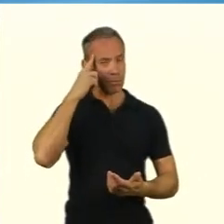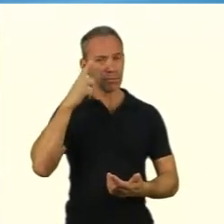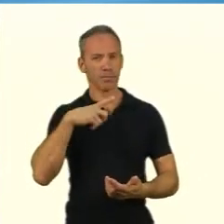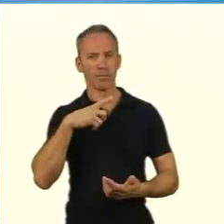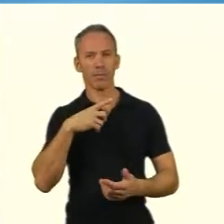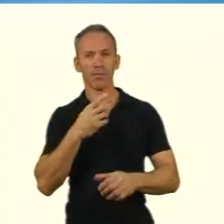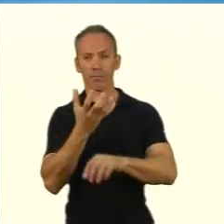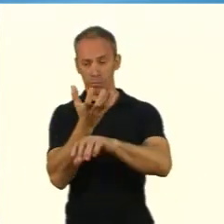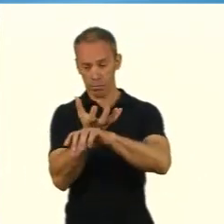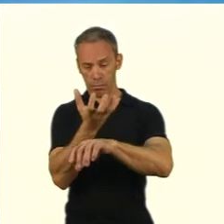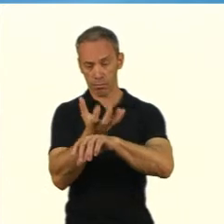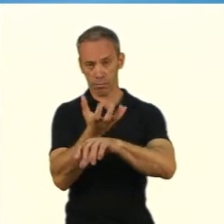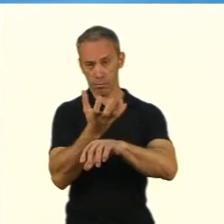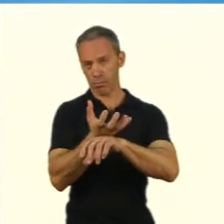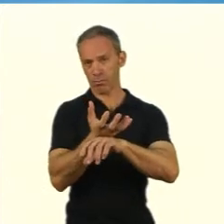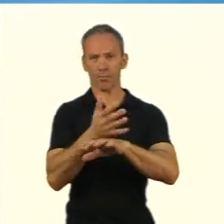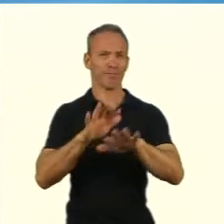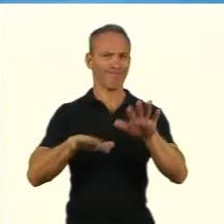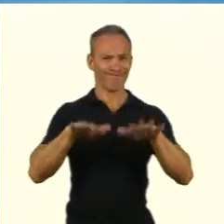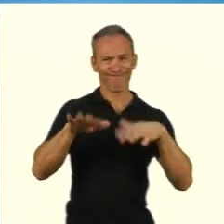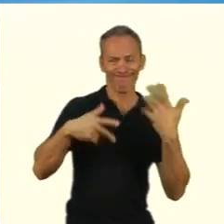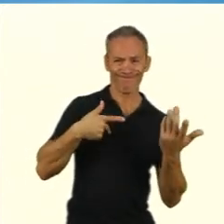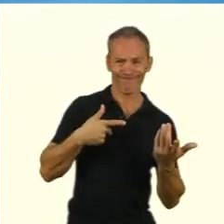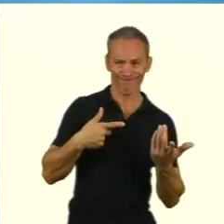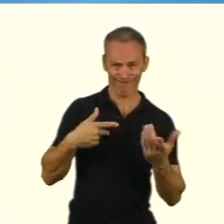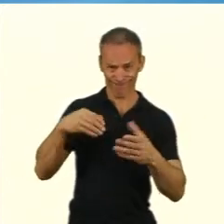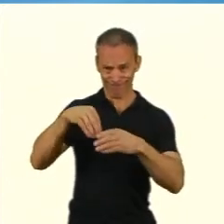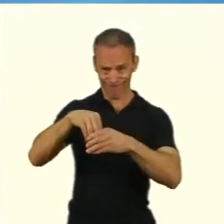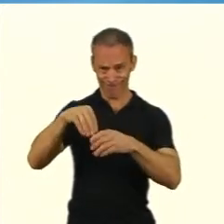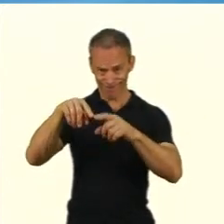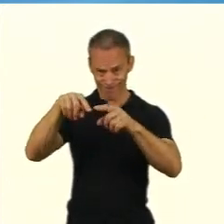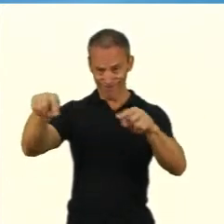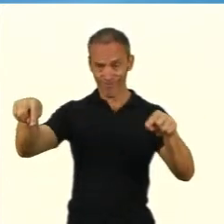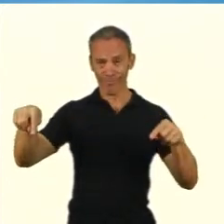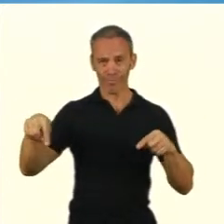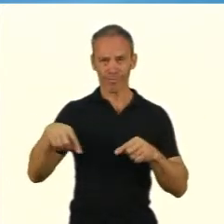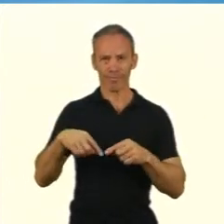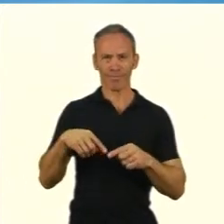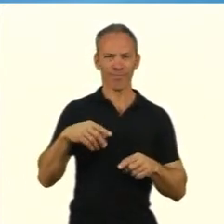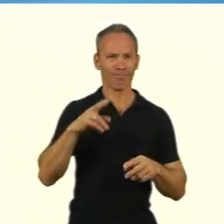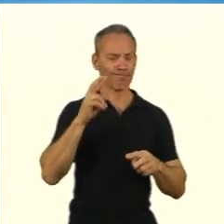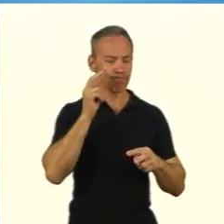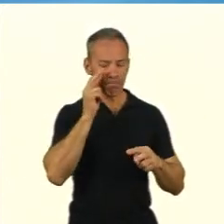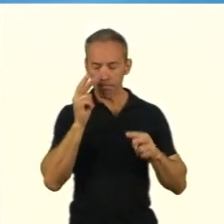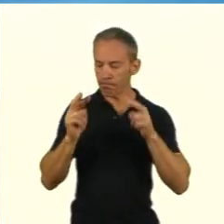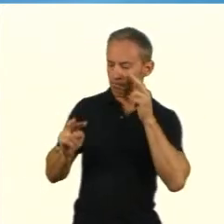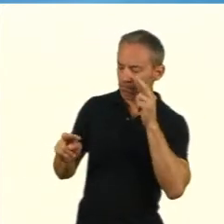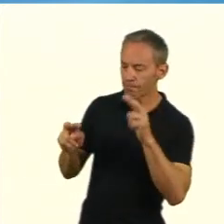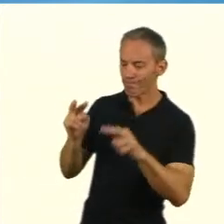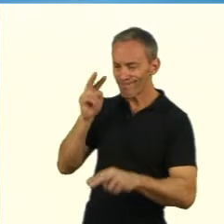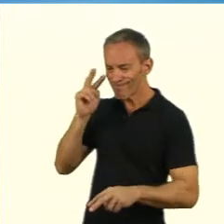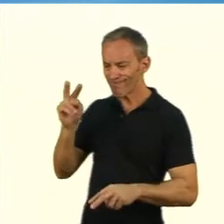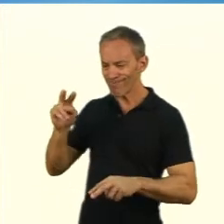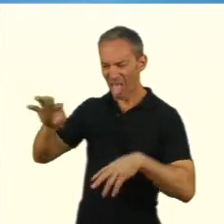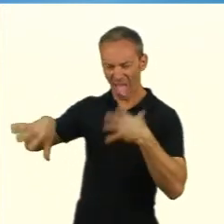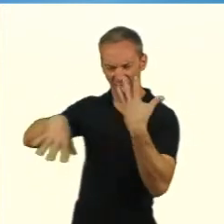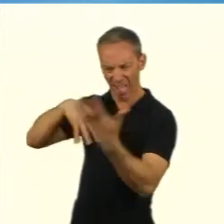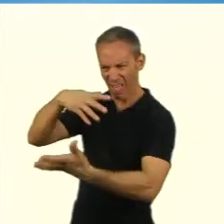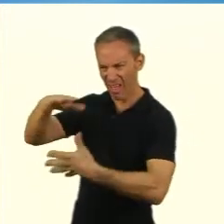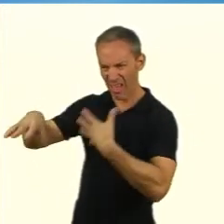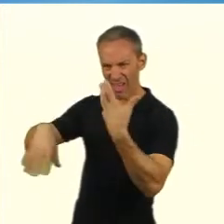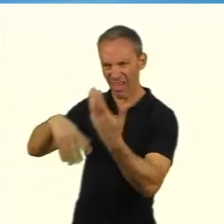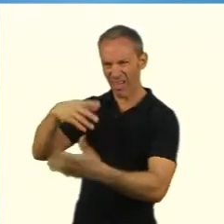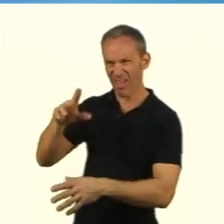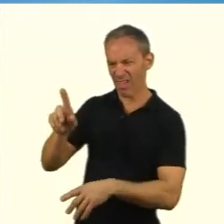Surgem inúmeros problemas, nós sabemos, não é? Ora, mas nem todos esses problemas eu vou ter condição de